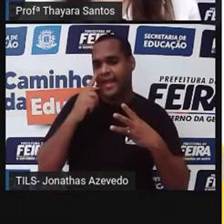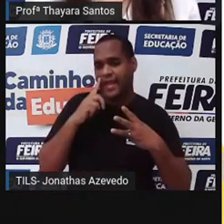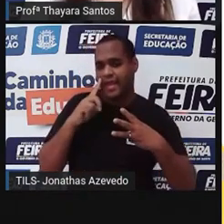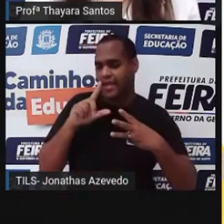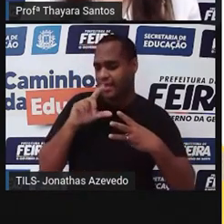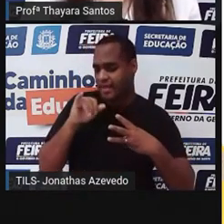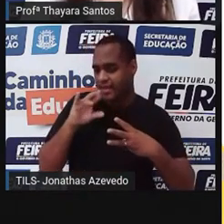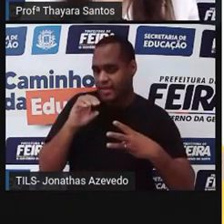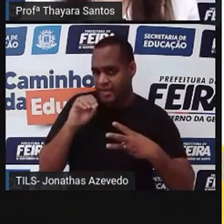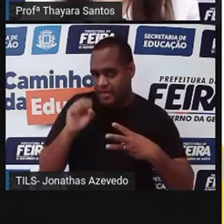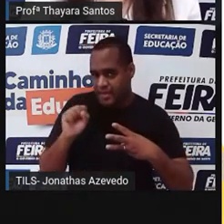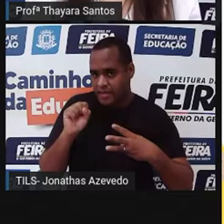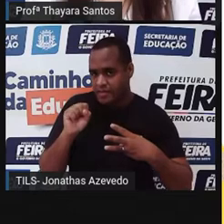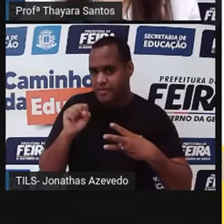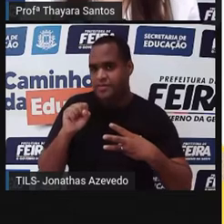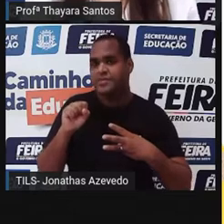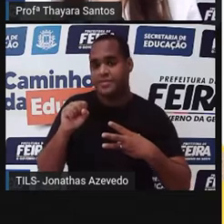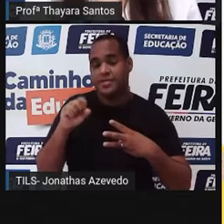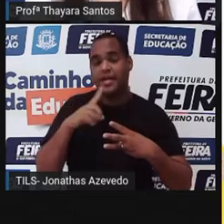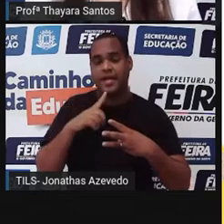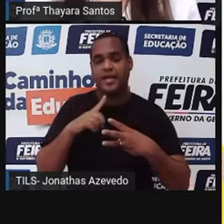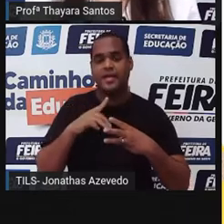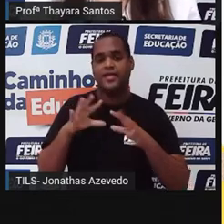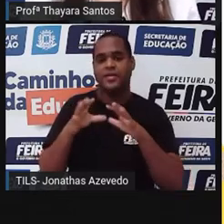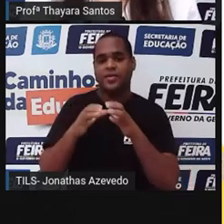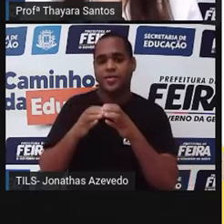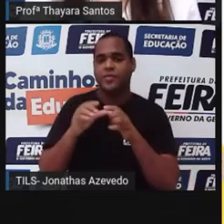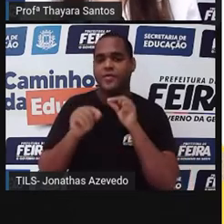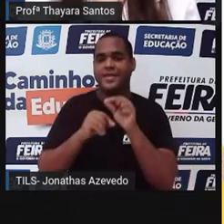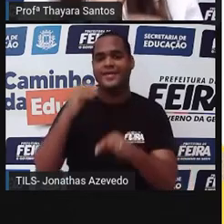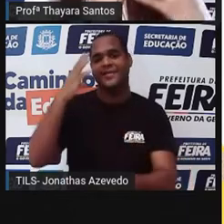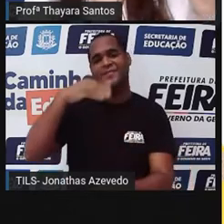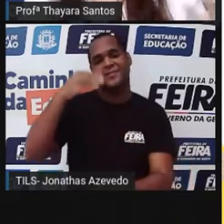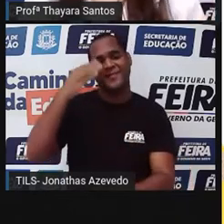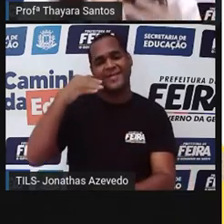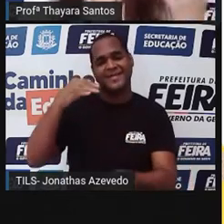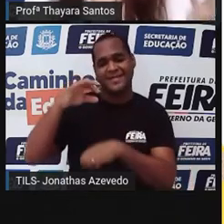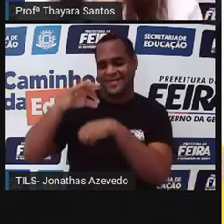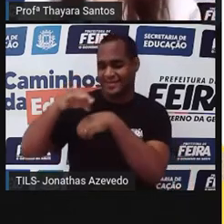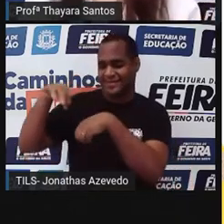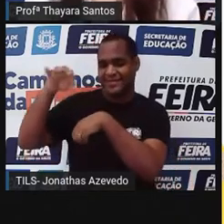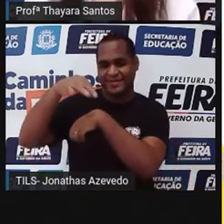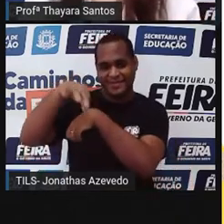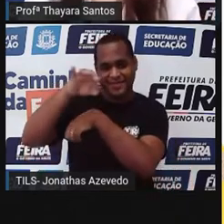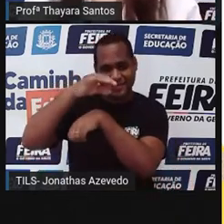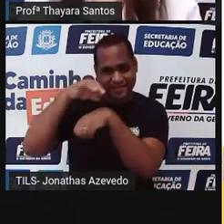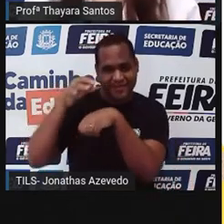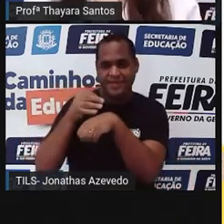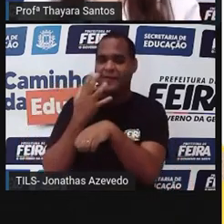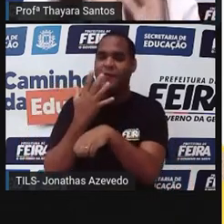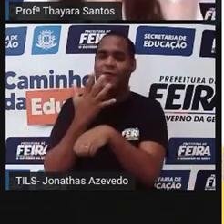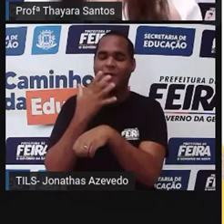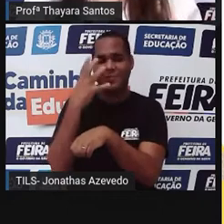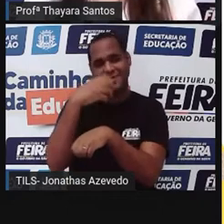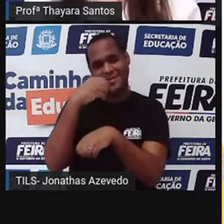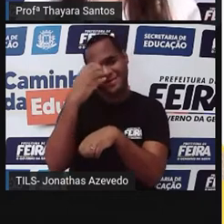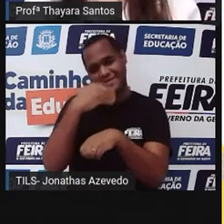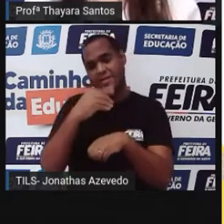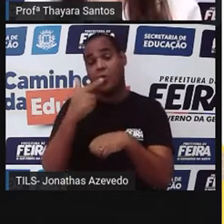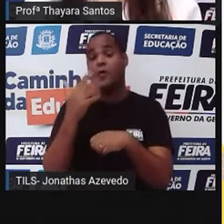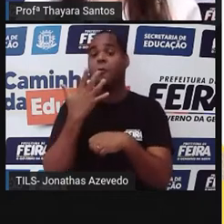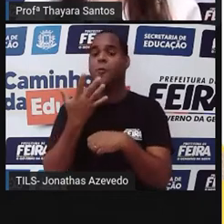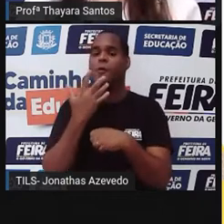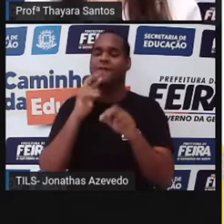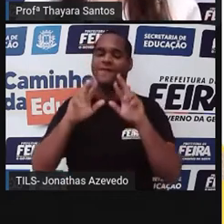mar, que estão lá no grupo dos crinoides. São esses bonitos, é que eles têm essa estrutura bem colorida, bem bonita mesmo. Tem várias cores